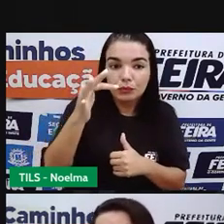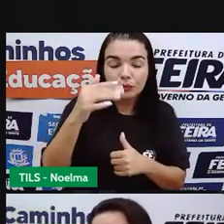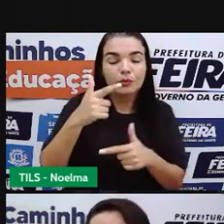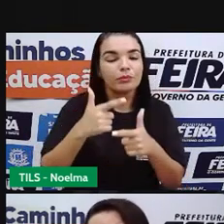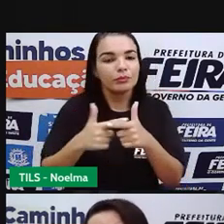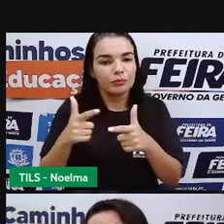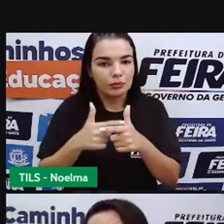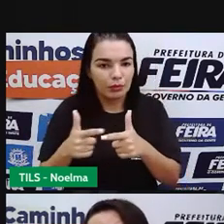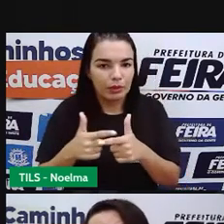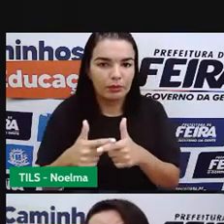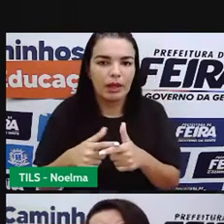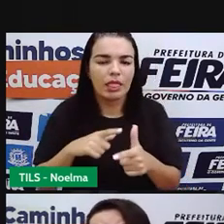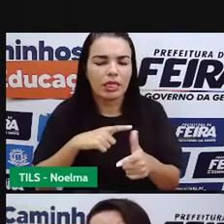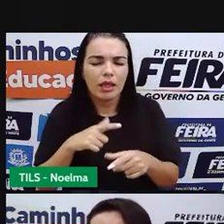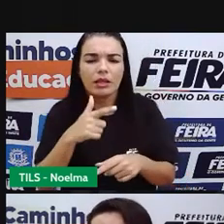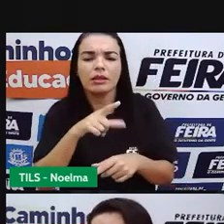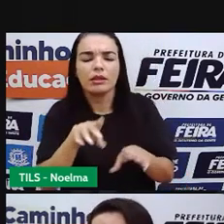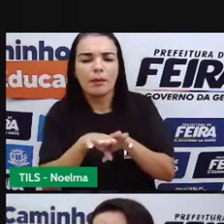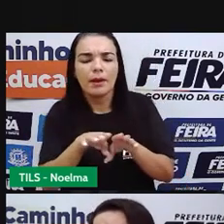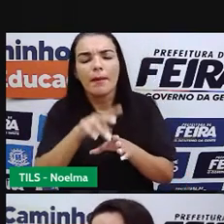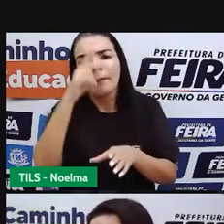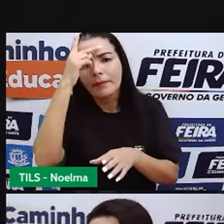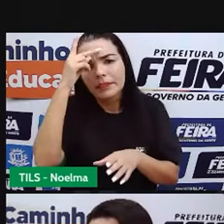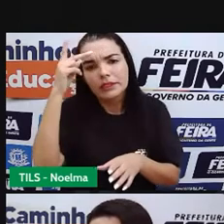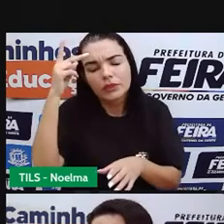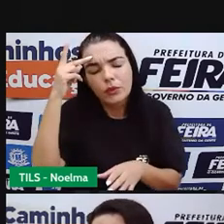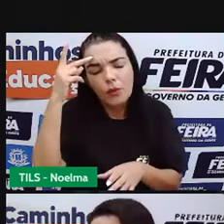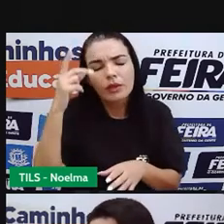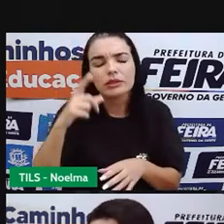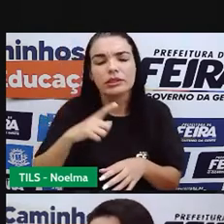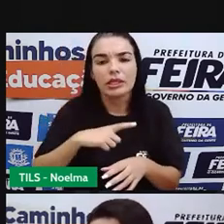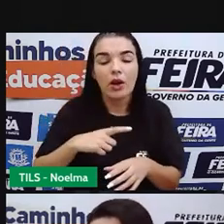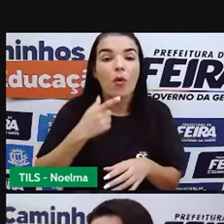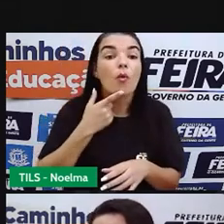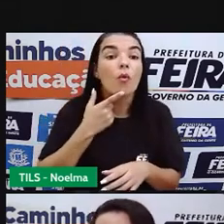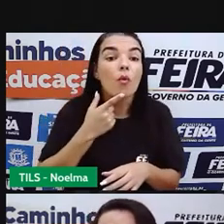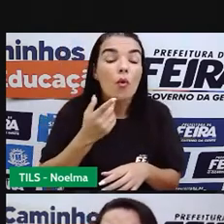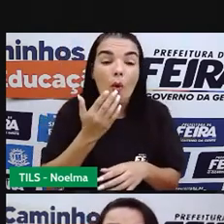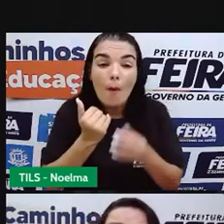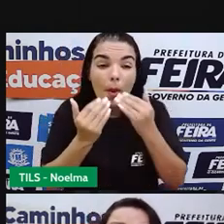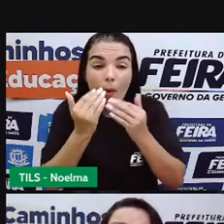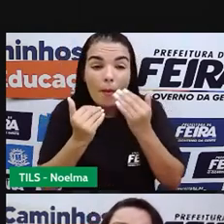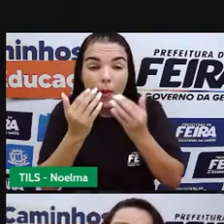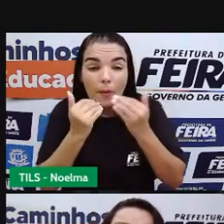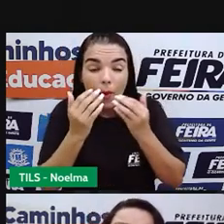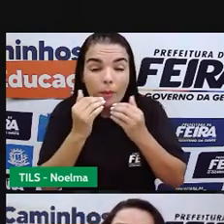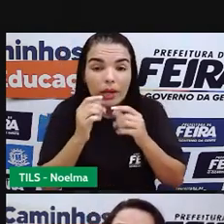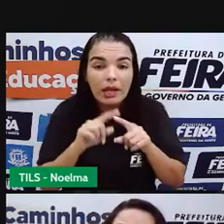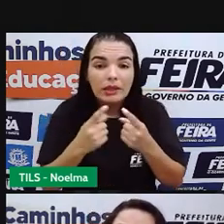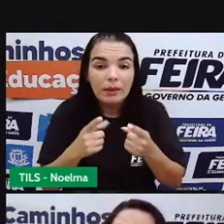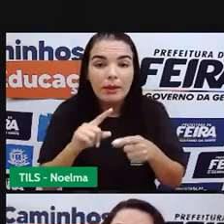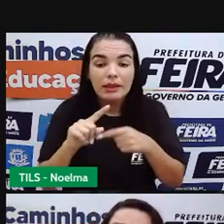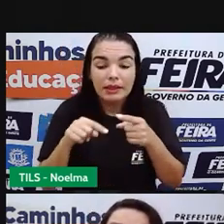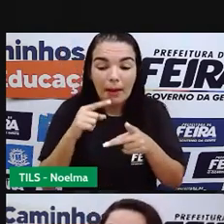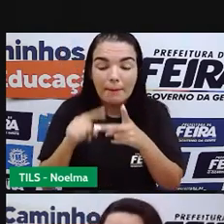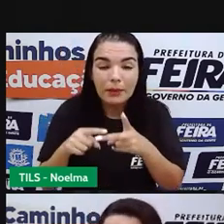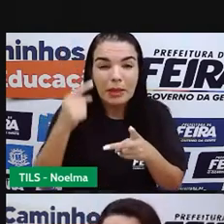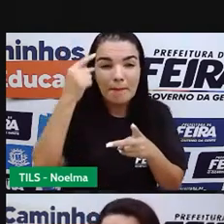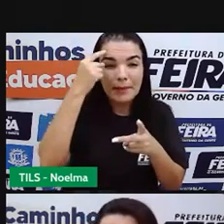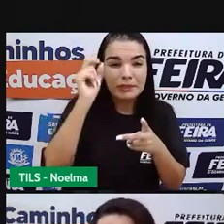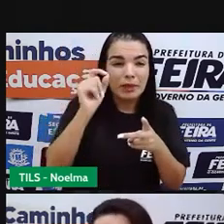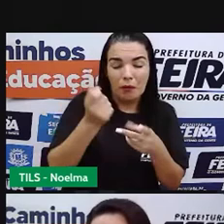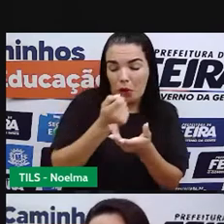provocar reações como o vômito, forçar o vômito, né? Ou mesmo tomar